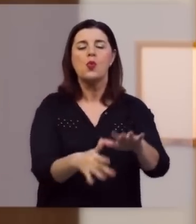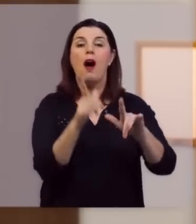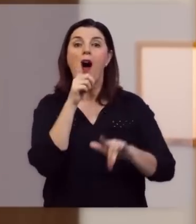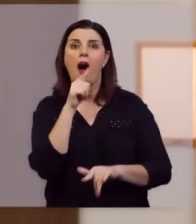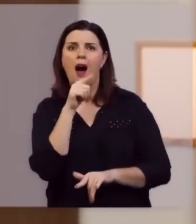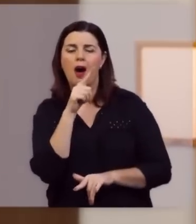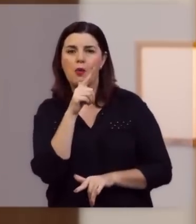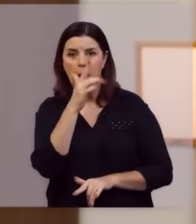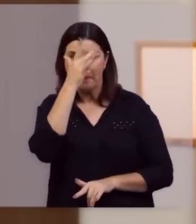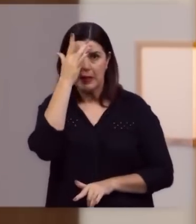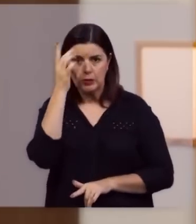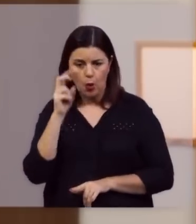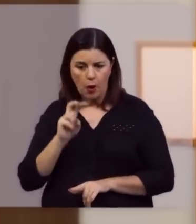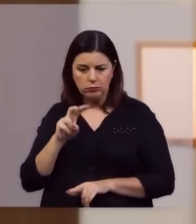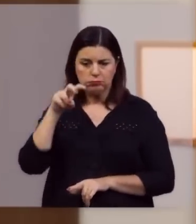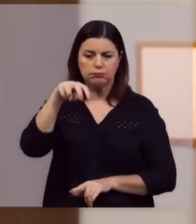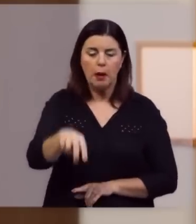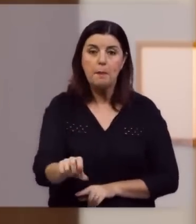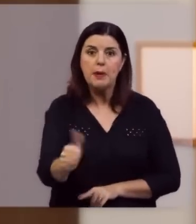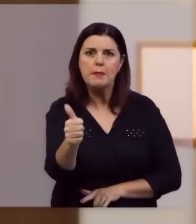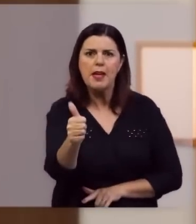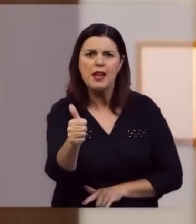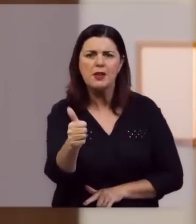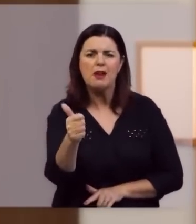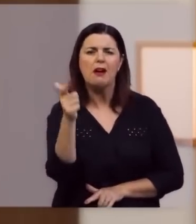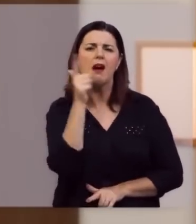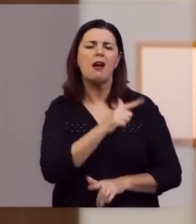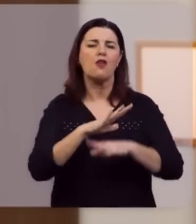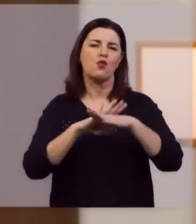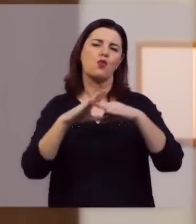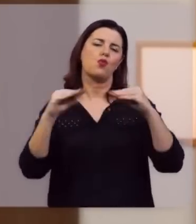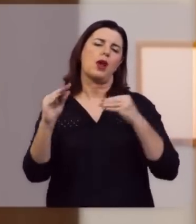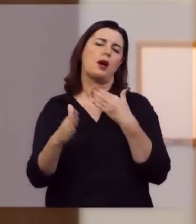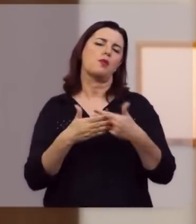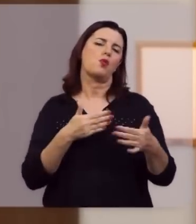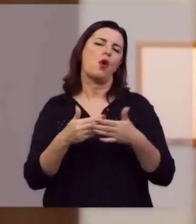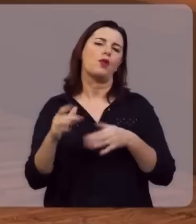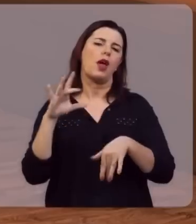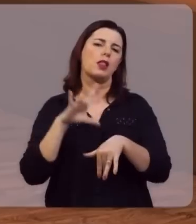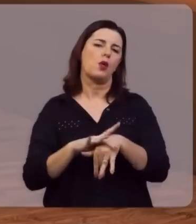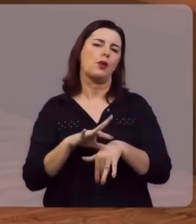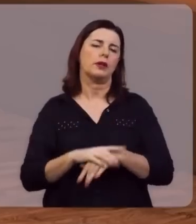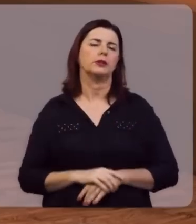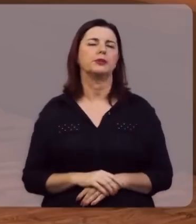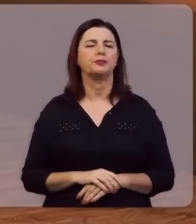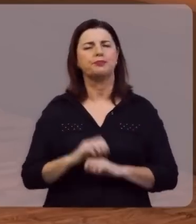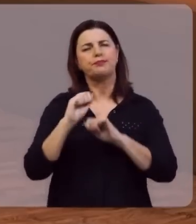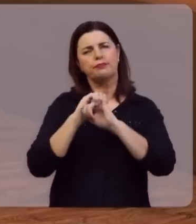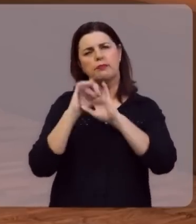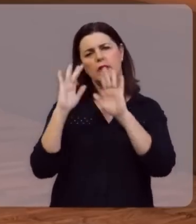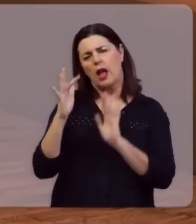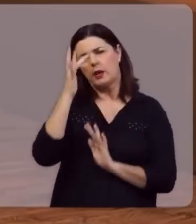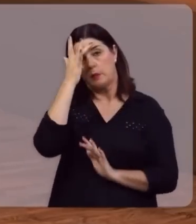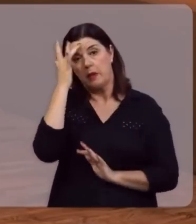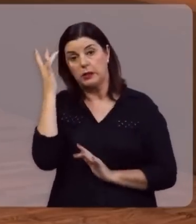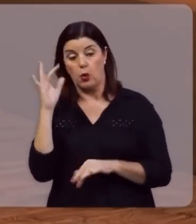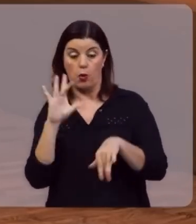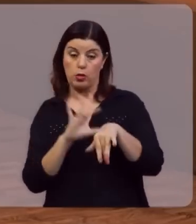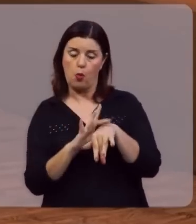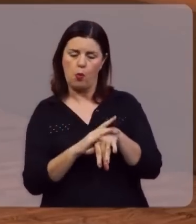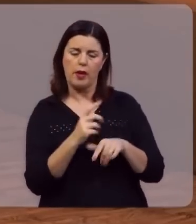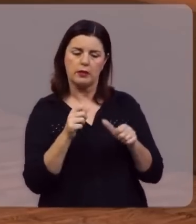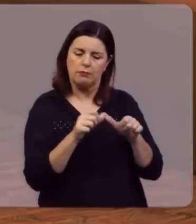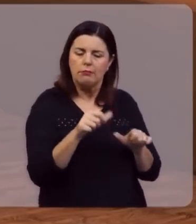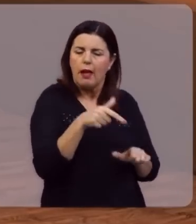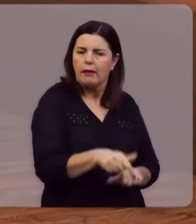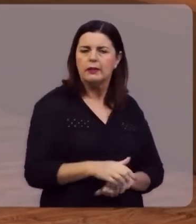piscina, nesse tanque, era curado de qualquer doença que tivesse. É claro que estes enfermos que estão